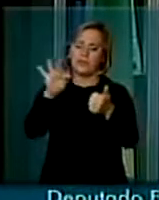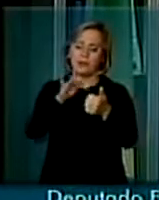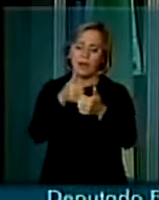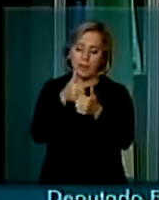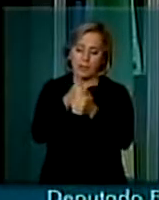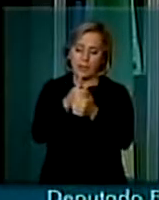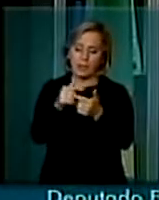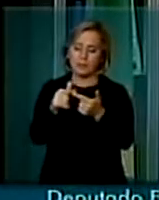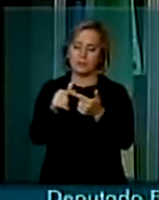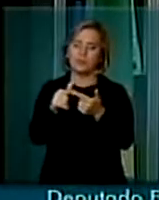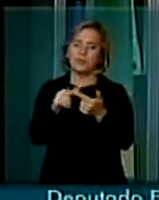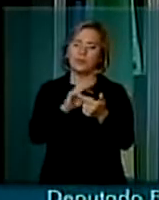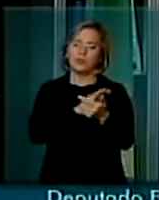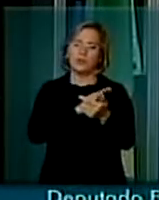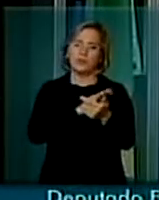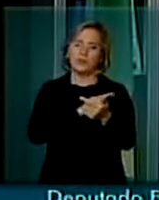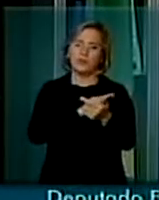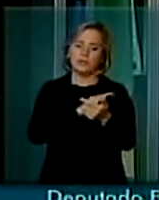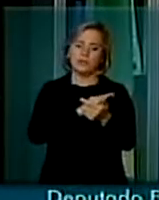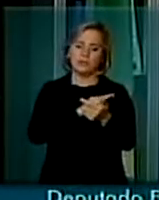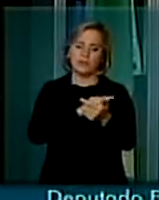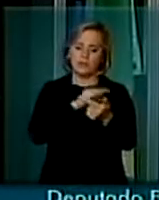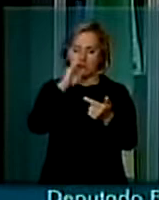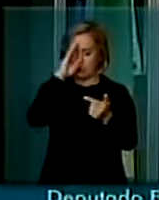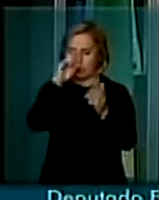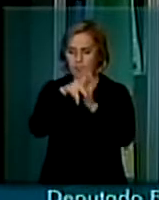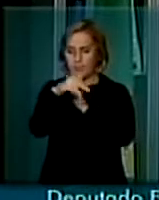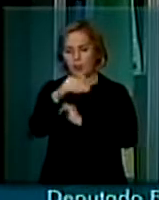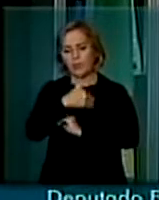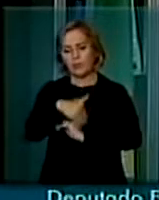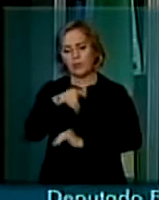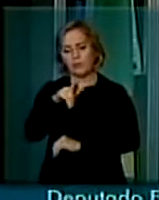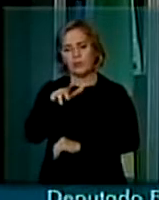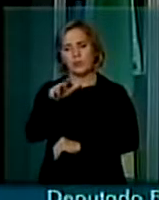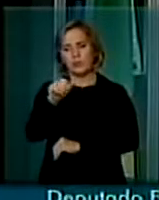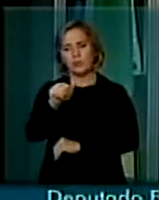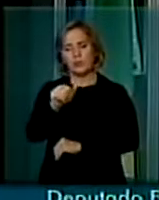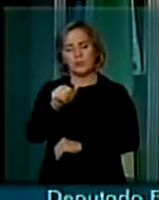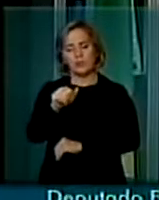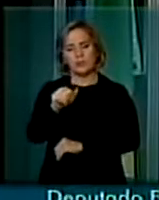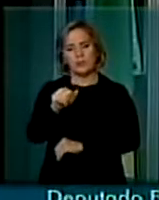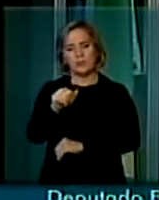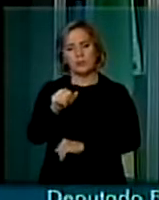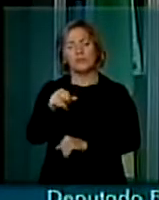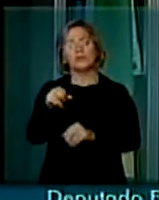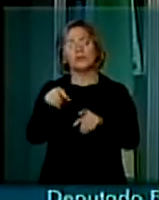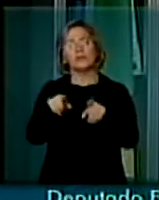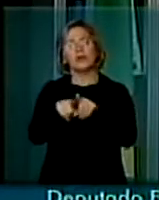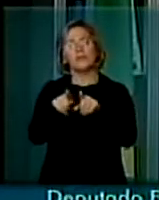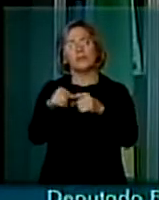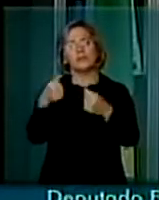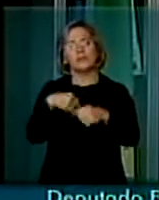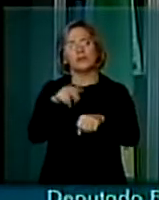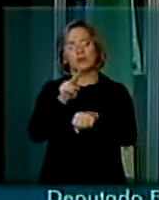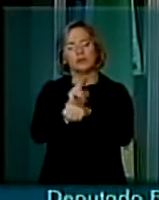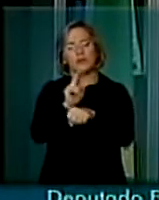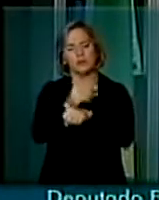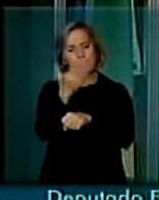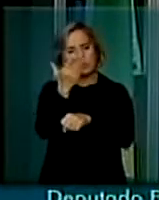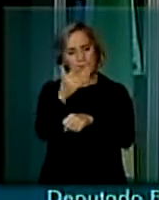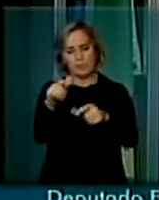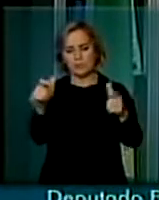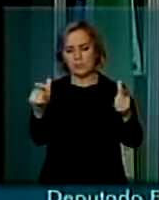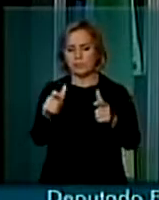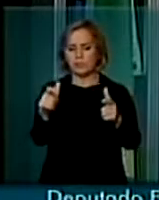Militar, a nível nacional, do governo Lula. E por que não, senhor presidente, cuidar daquela área com